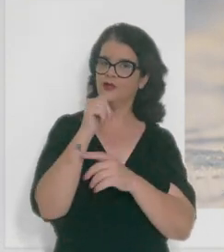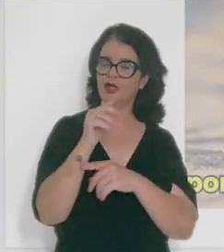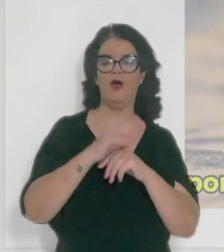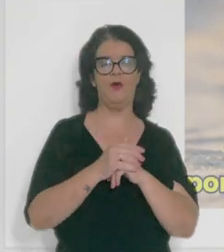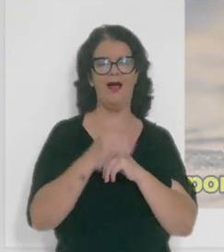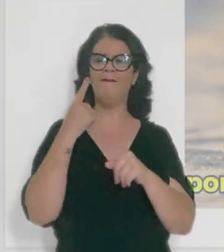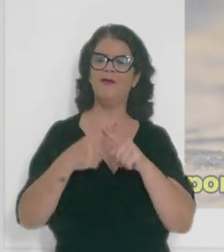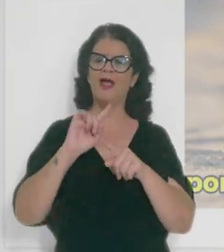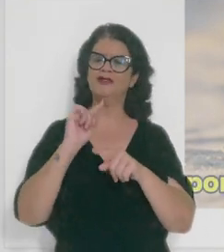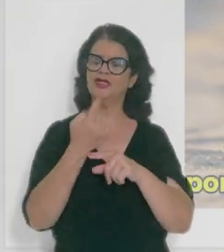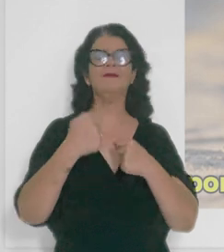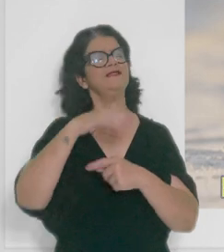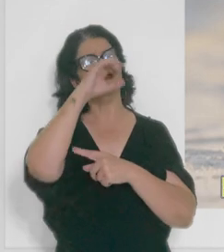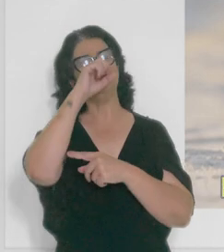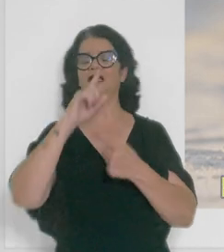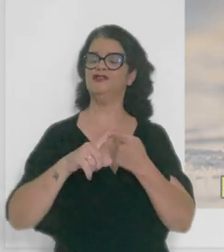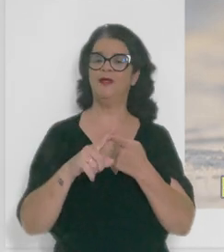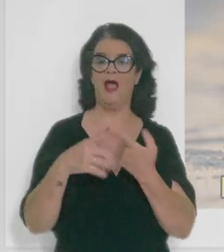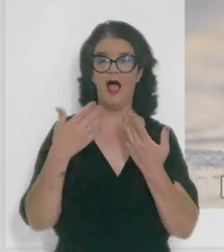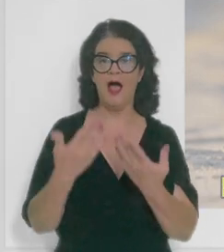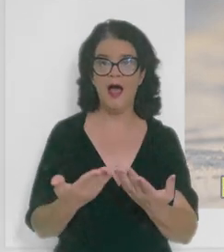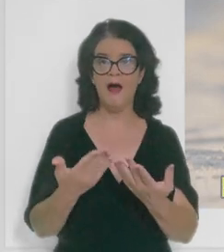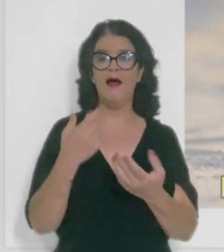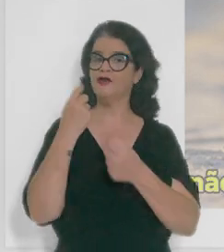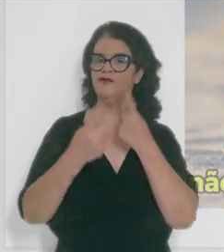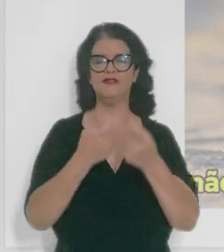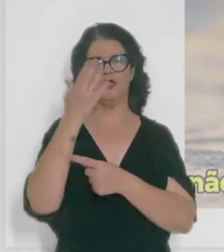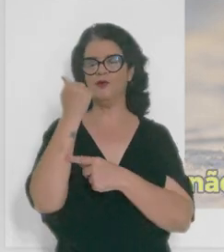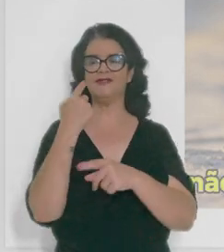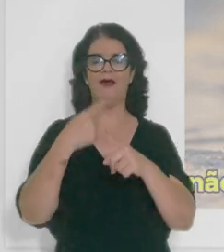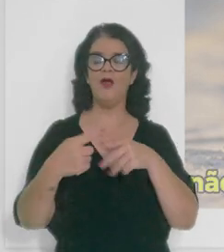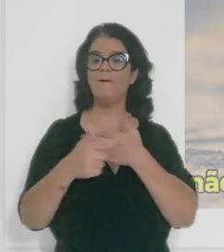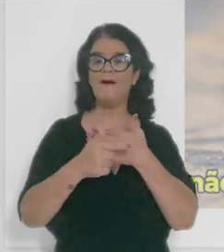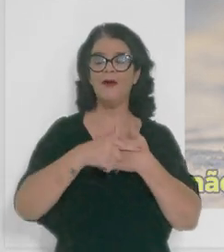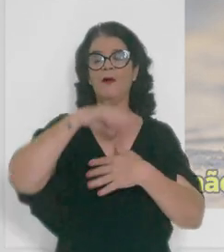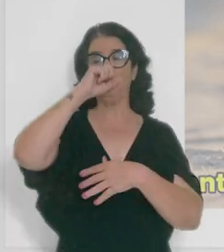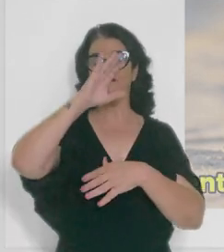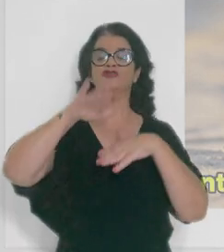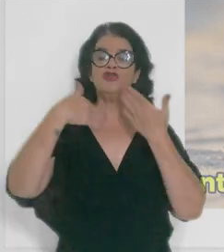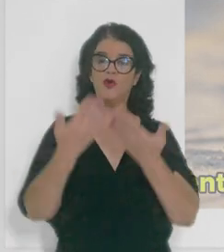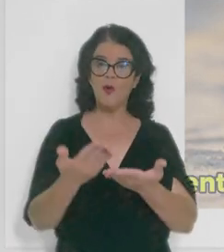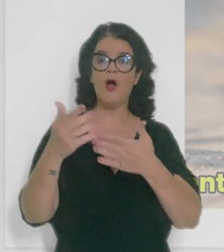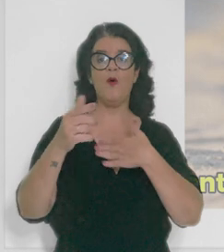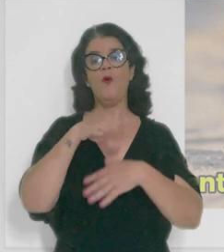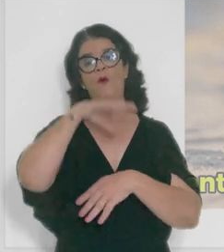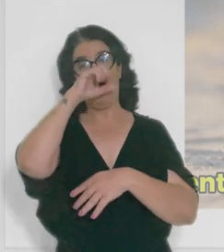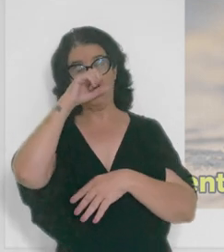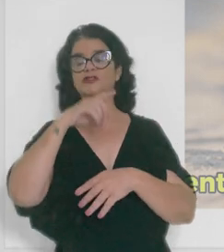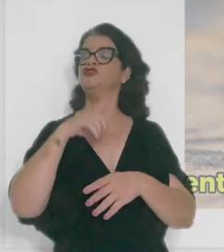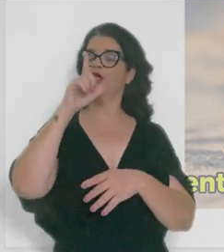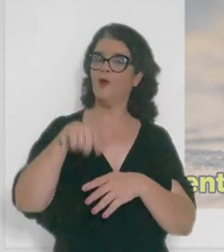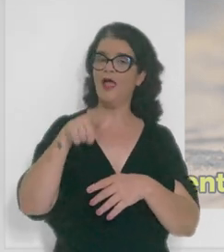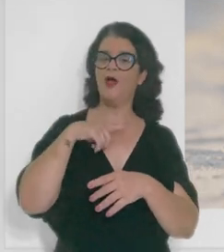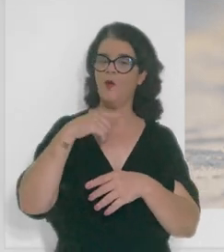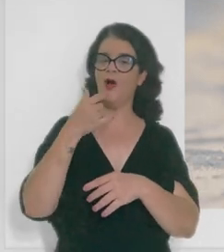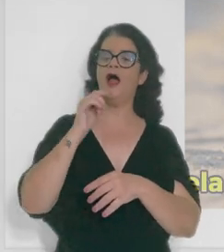água. E por que a gente precisa respirar, tá, pessoal? Porque a gente, muitas vezes, não sabe qual é papel do oxigênio. Então, o oxigênio, pessoal, é